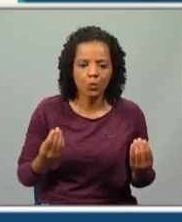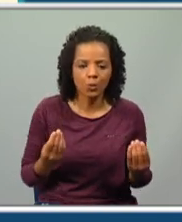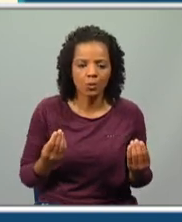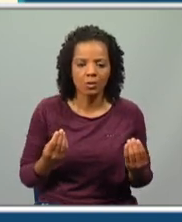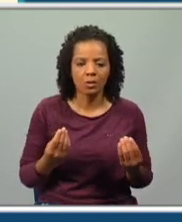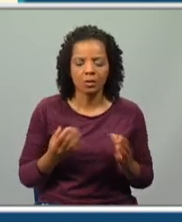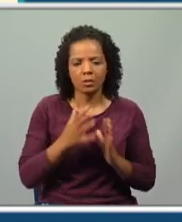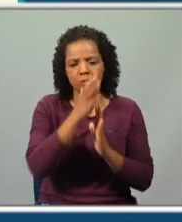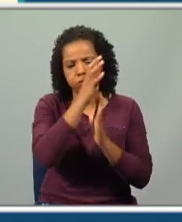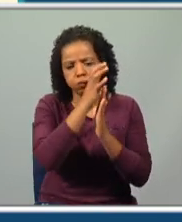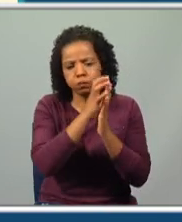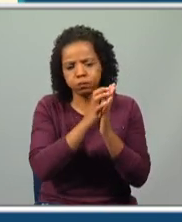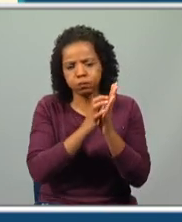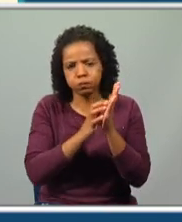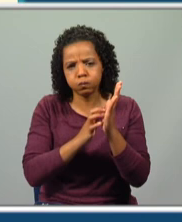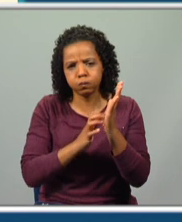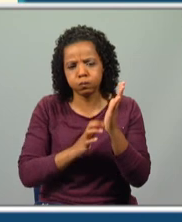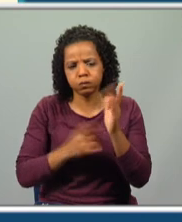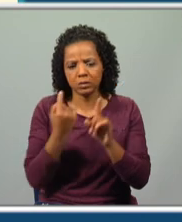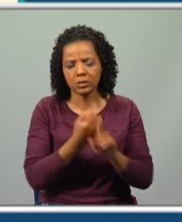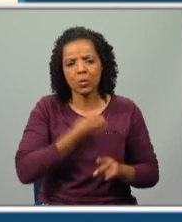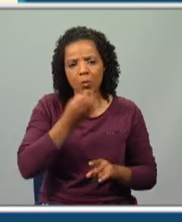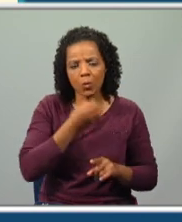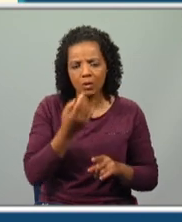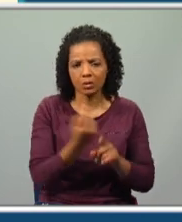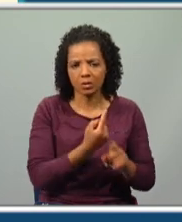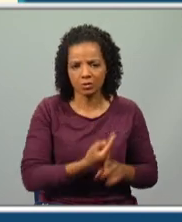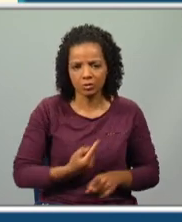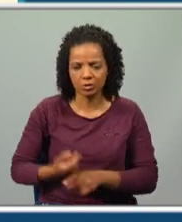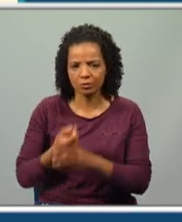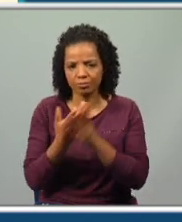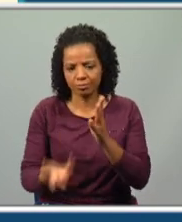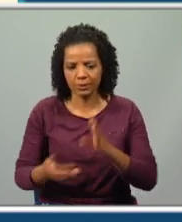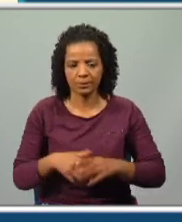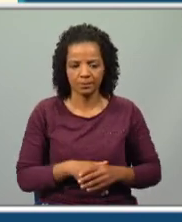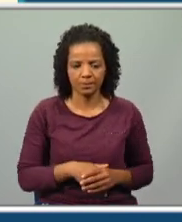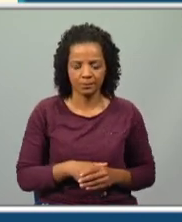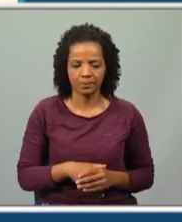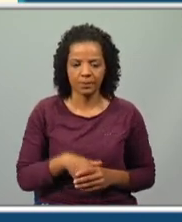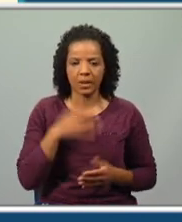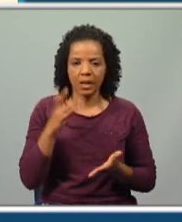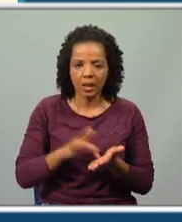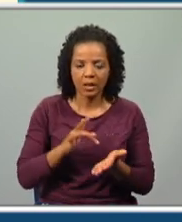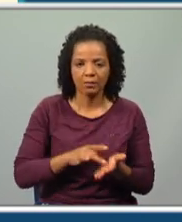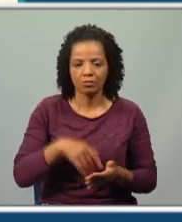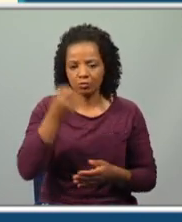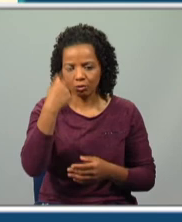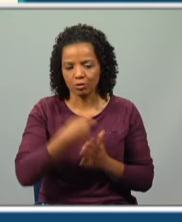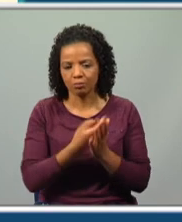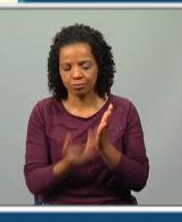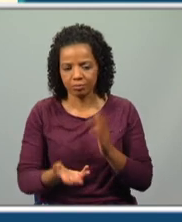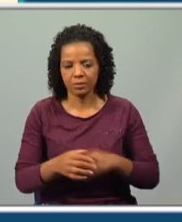extensa, não é? É uma obra que conta com muitas, muitas obras. Muitos livros, muitos romances,